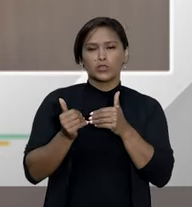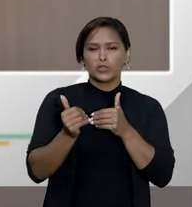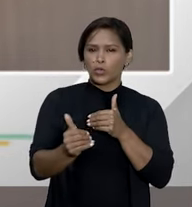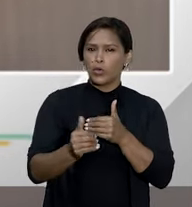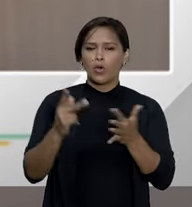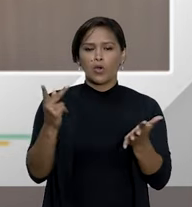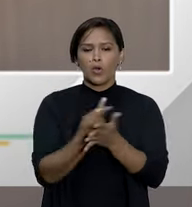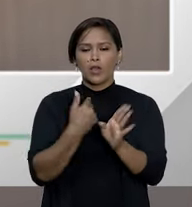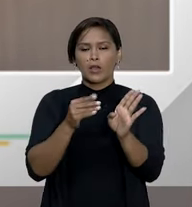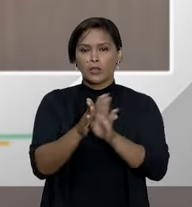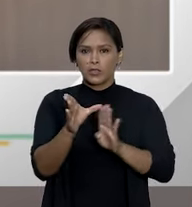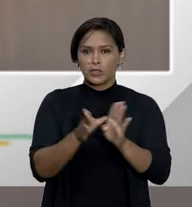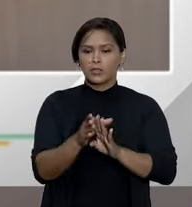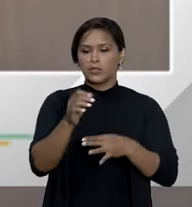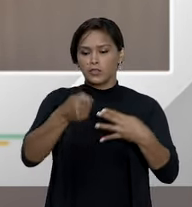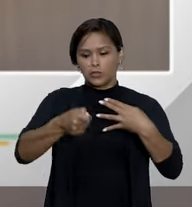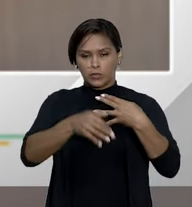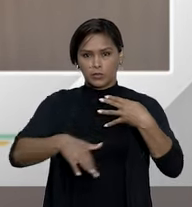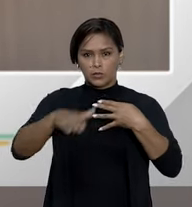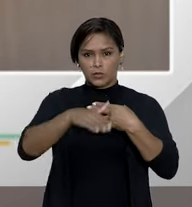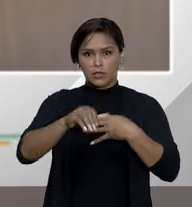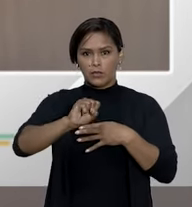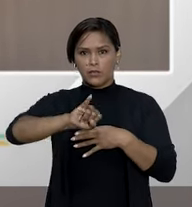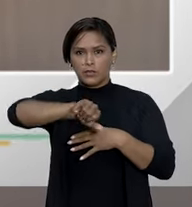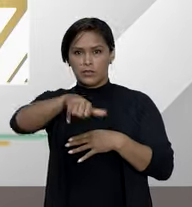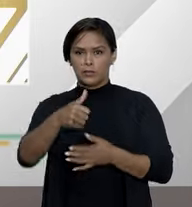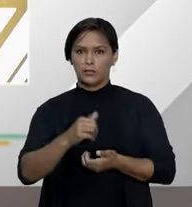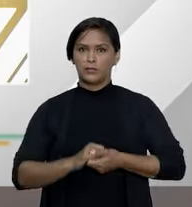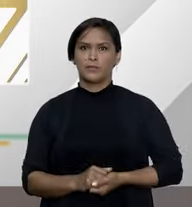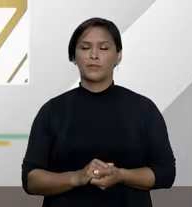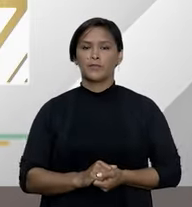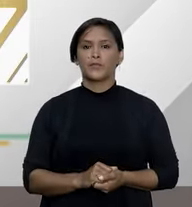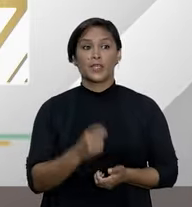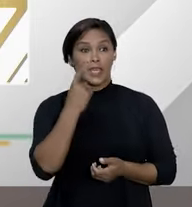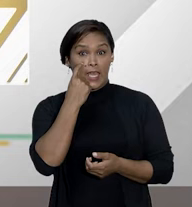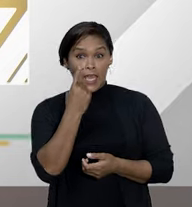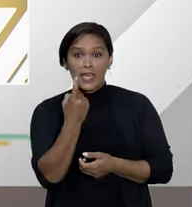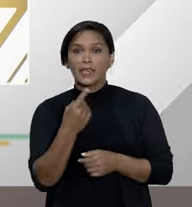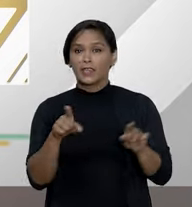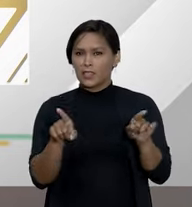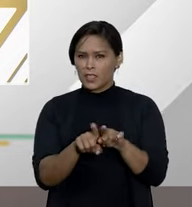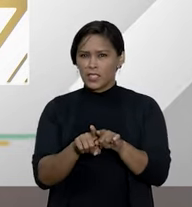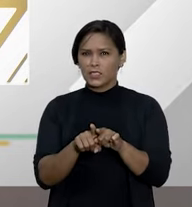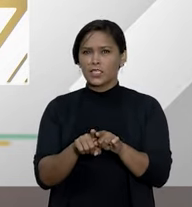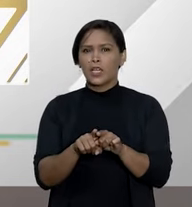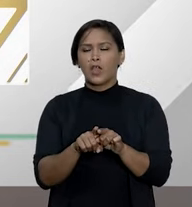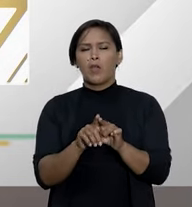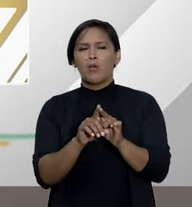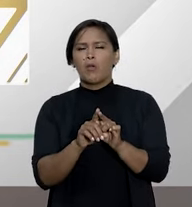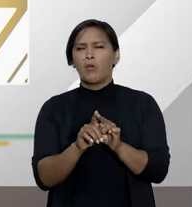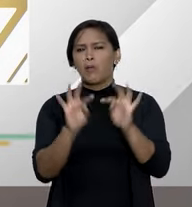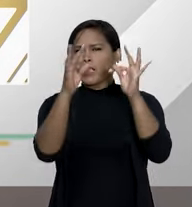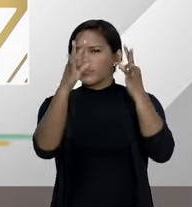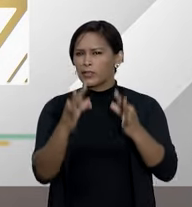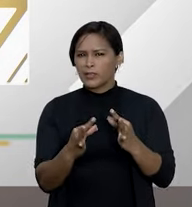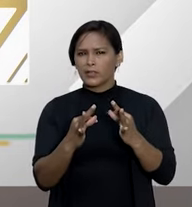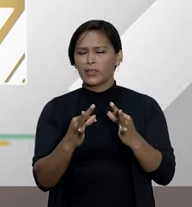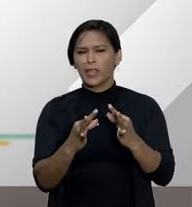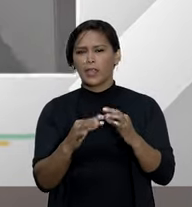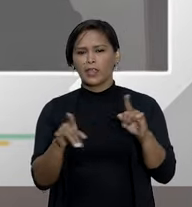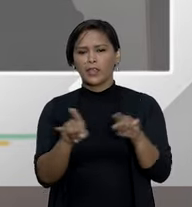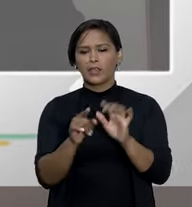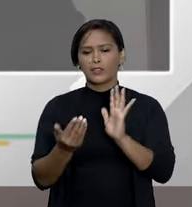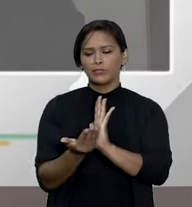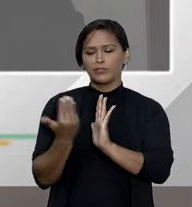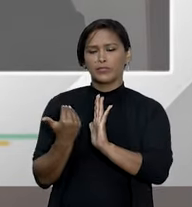dessa orientação jurisprudencial do superior tribunal de justiça é interessante que existe uma técnica de precedentes